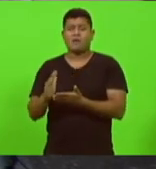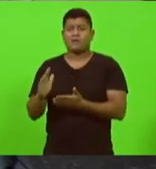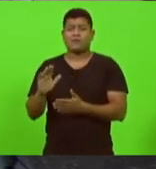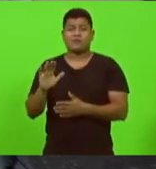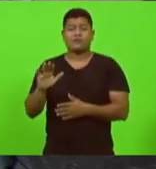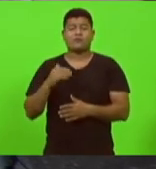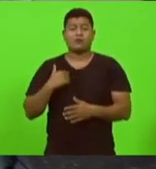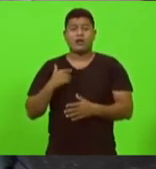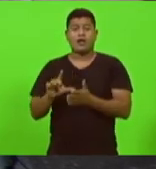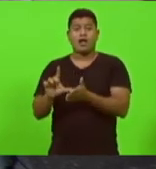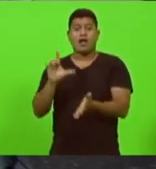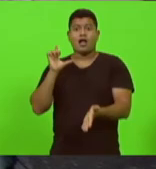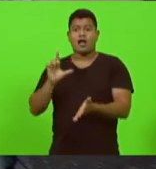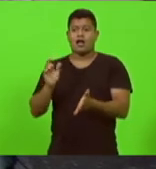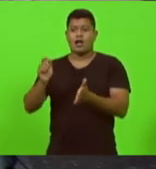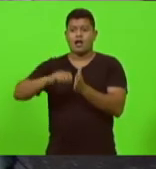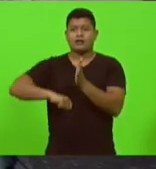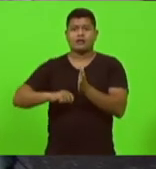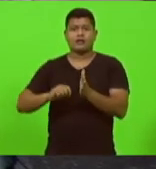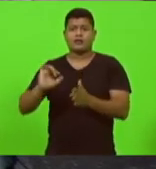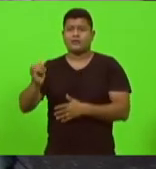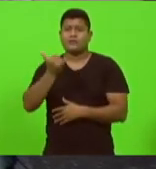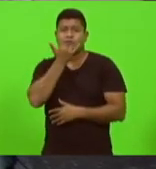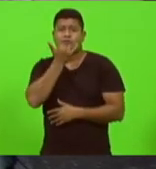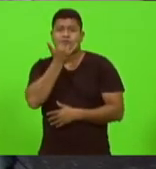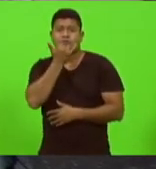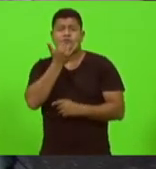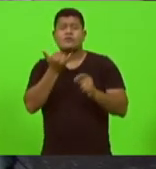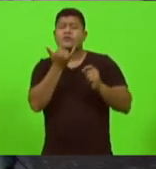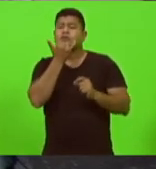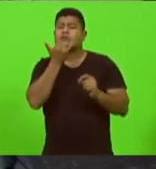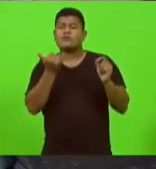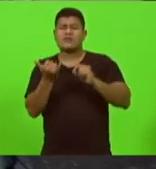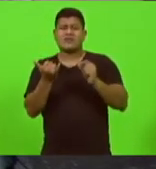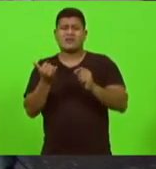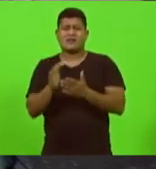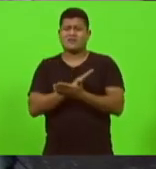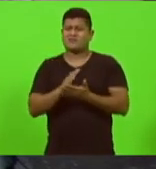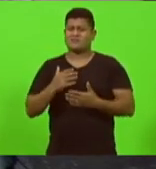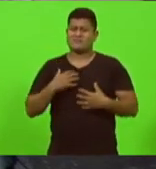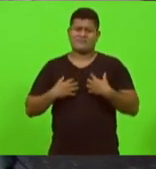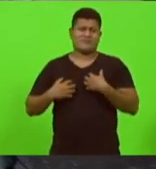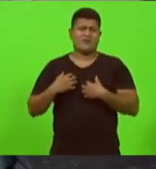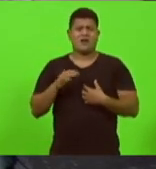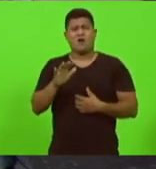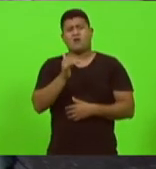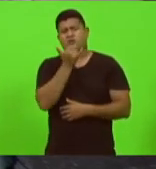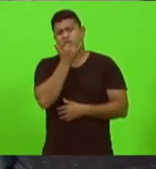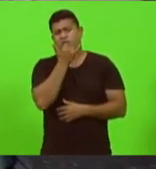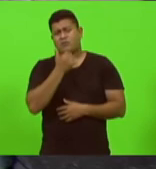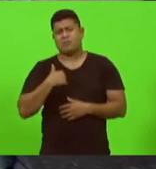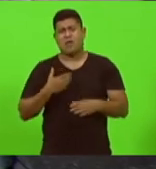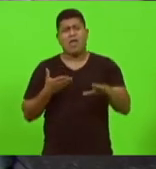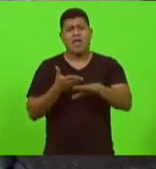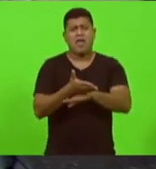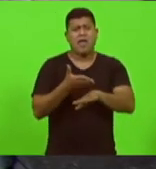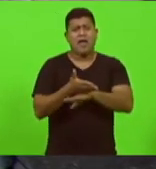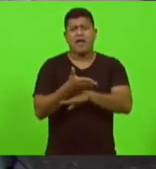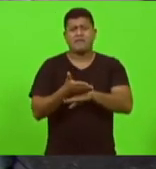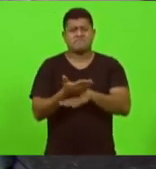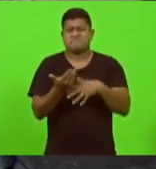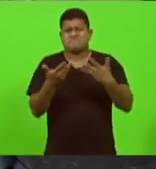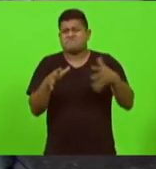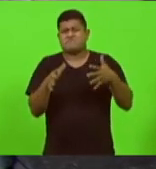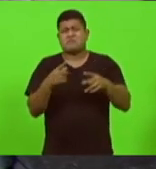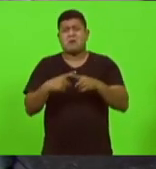ânsia de vômito tinha deputado que disse ah não quero entrar nessa briga então o que está fazendo aqui então vai para casa